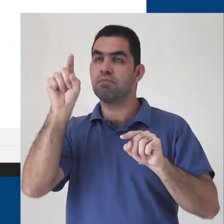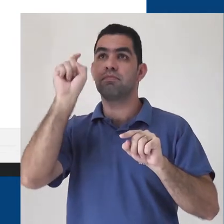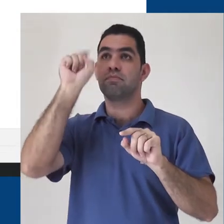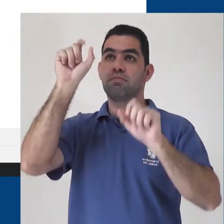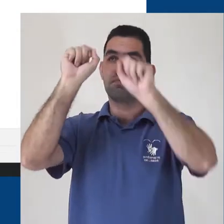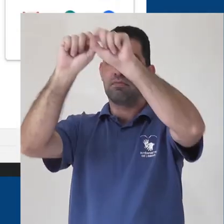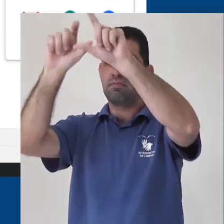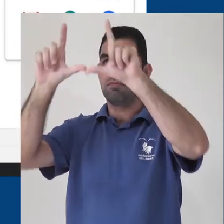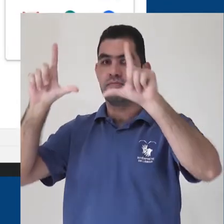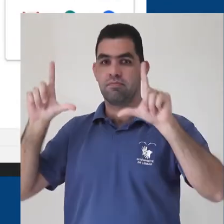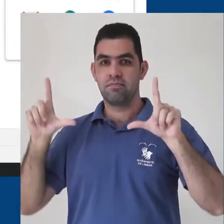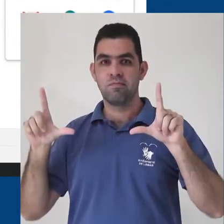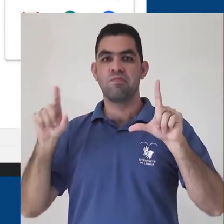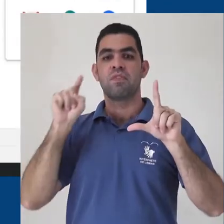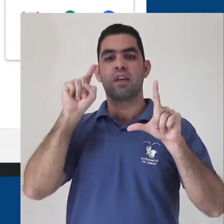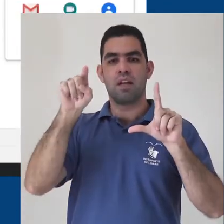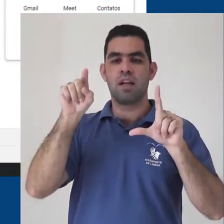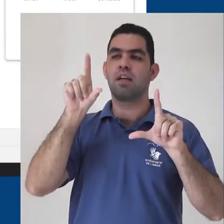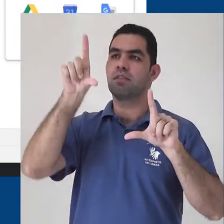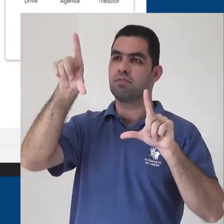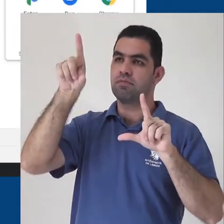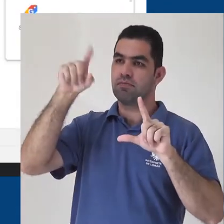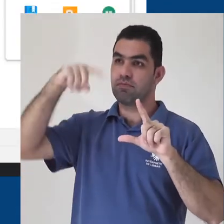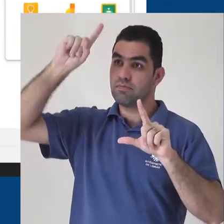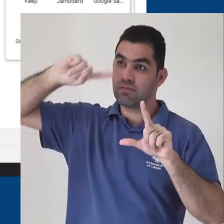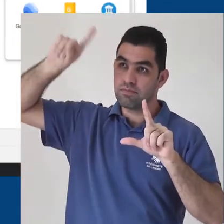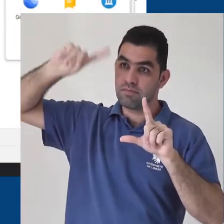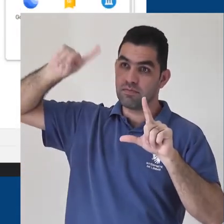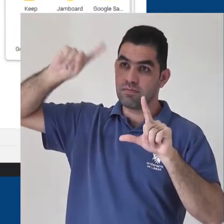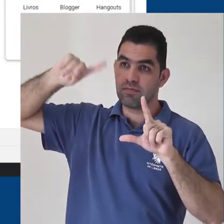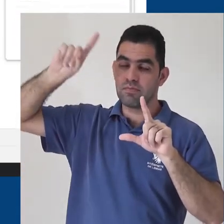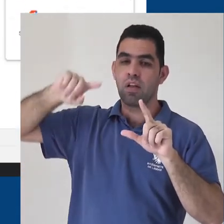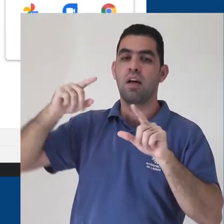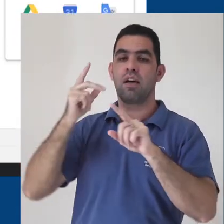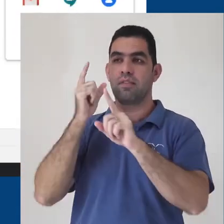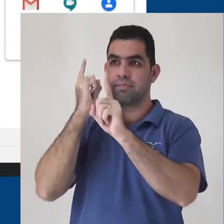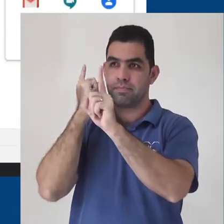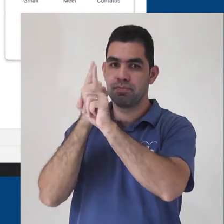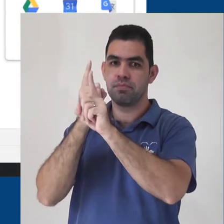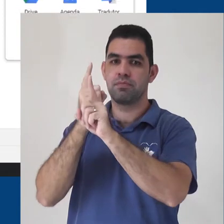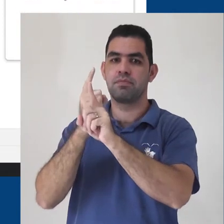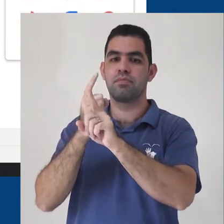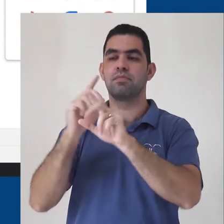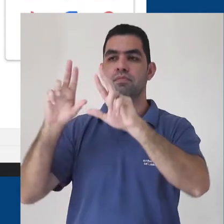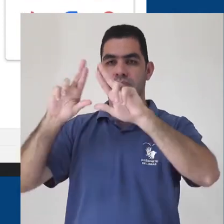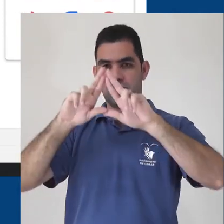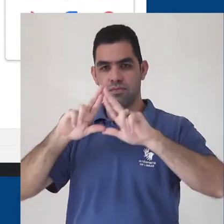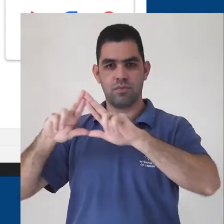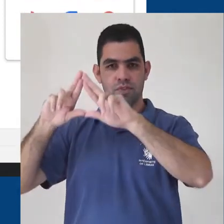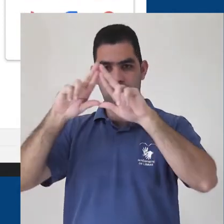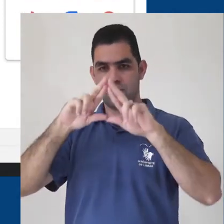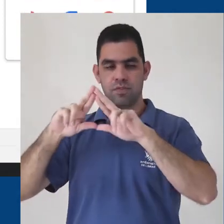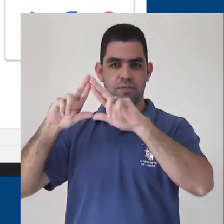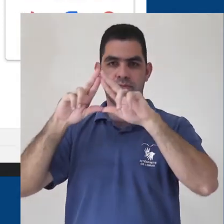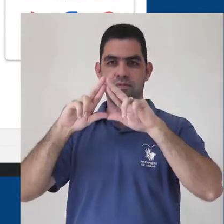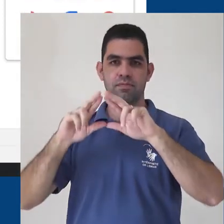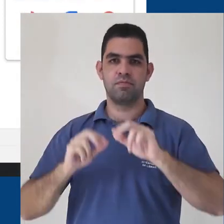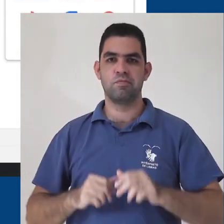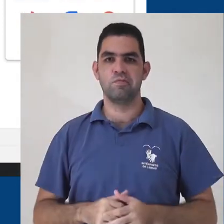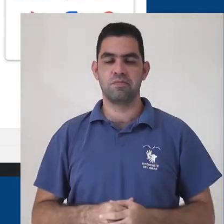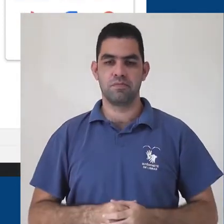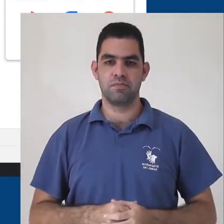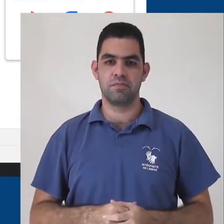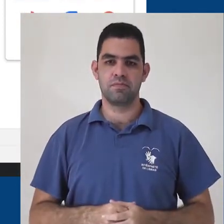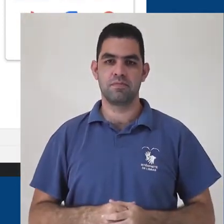ao lado da nossa foto. A gente clica nele, procura o ícone do Drive e essa posição pode variar de conta para conta. Eu já